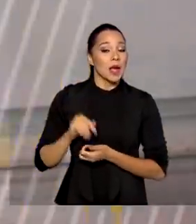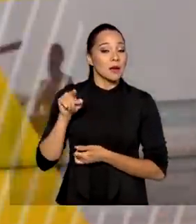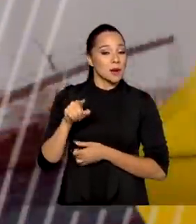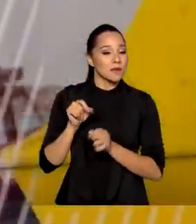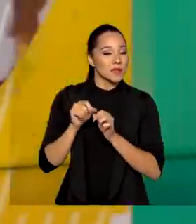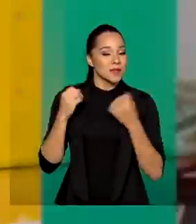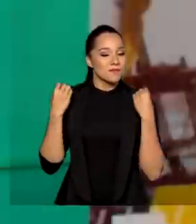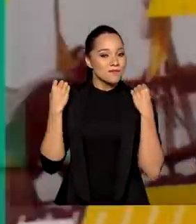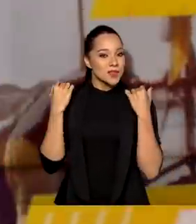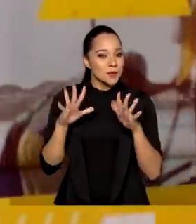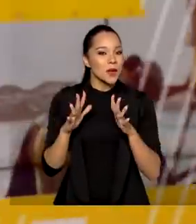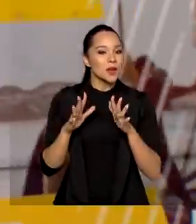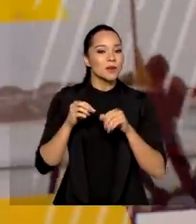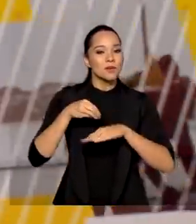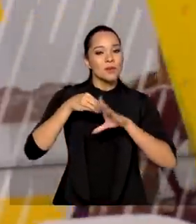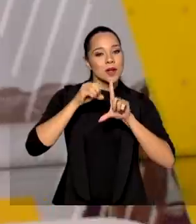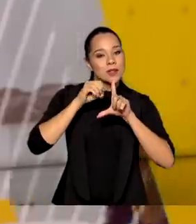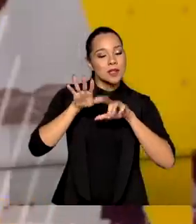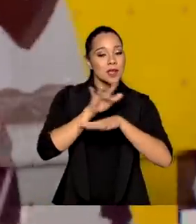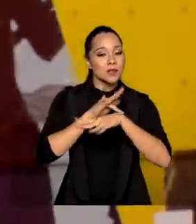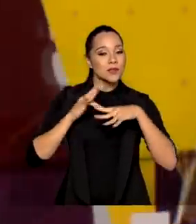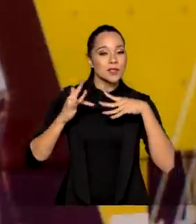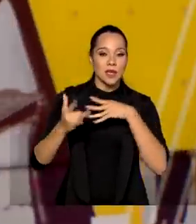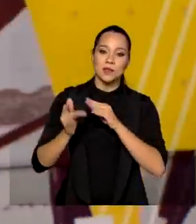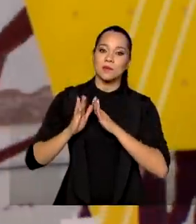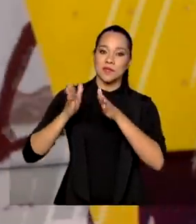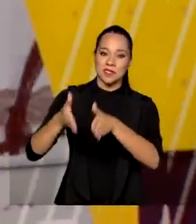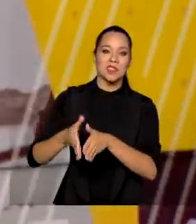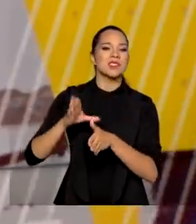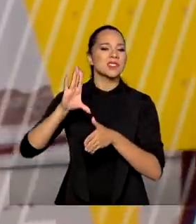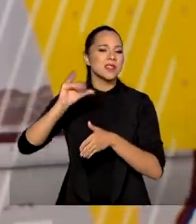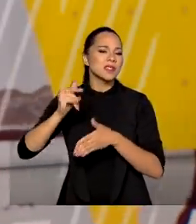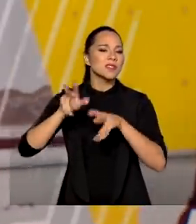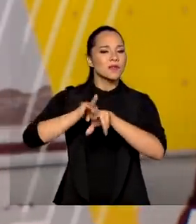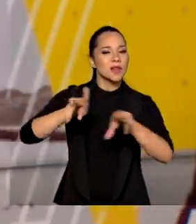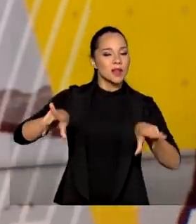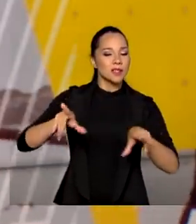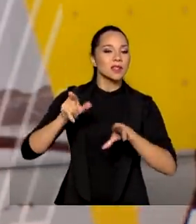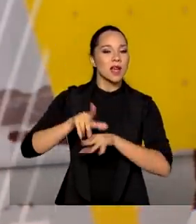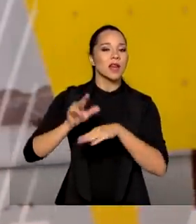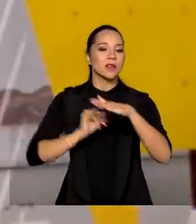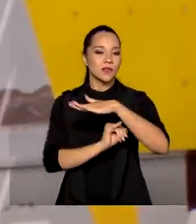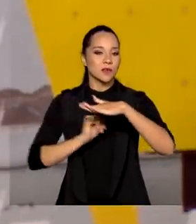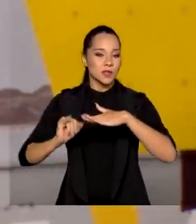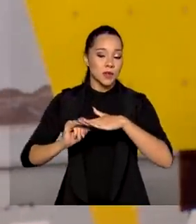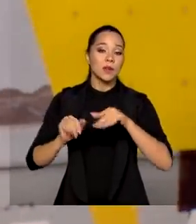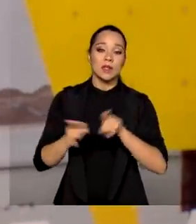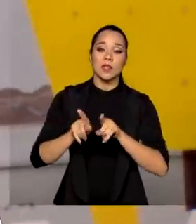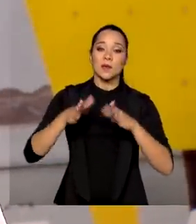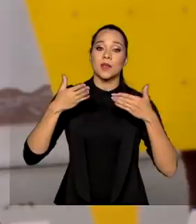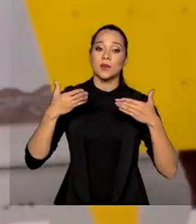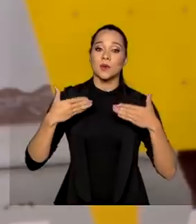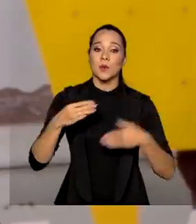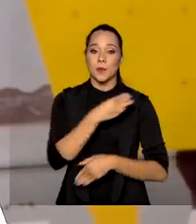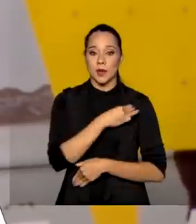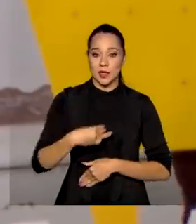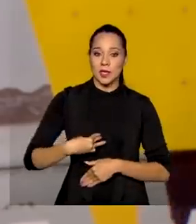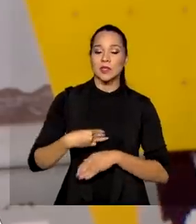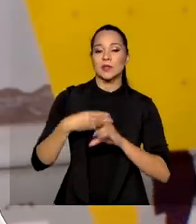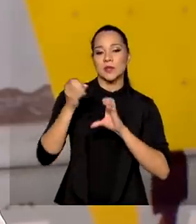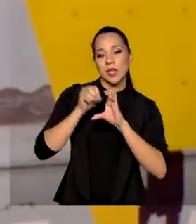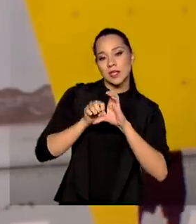realizada uma cerimônia transmitida pelas redes sociais, com a participação de cientistas ligados à instituição, além do ministro da Ciência,